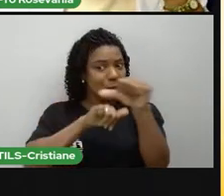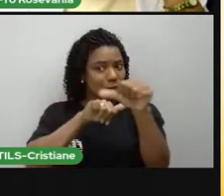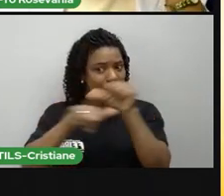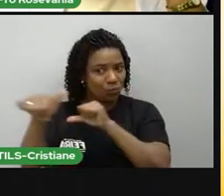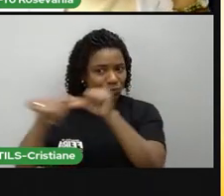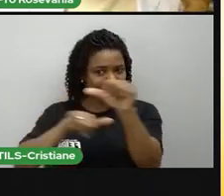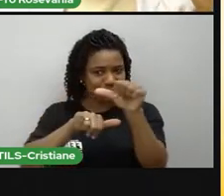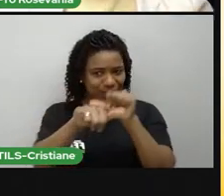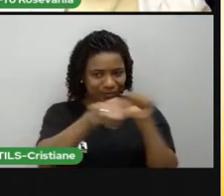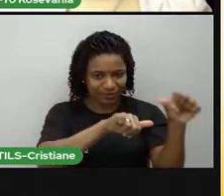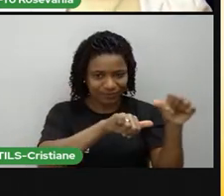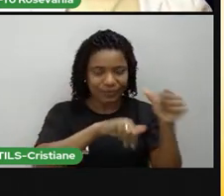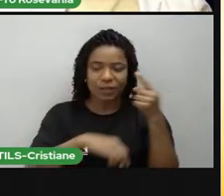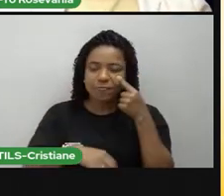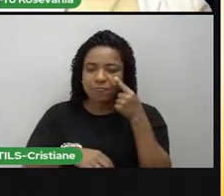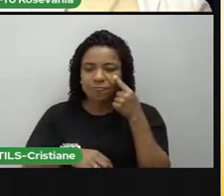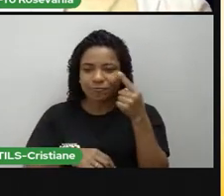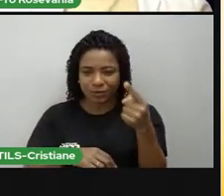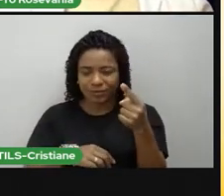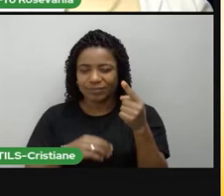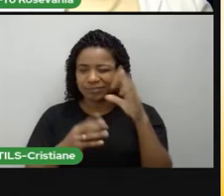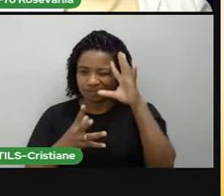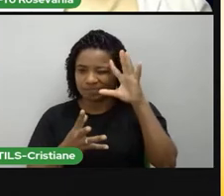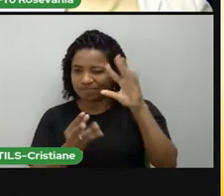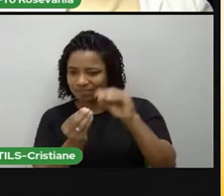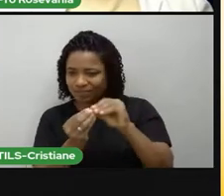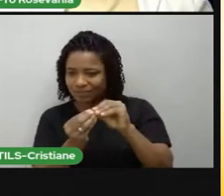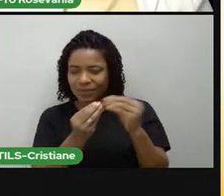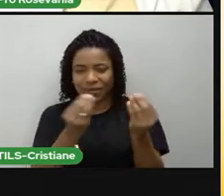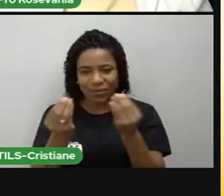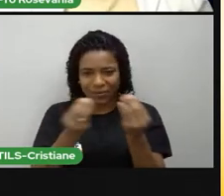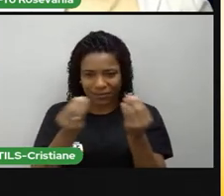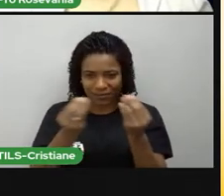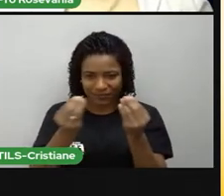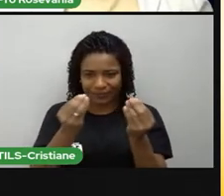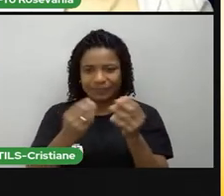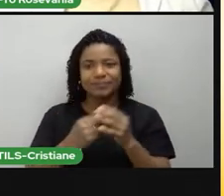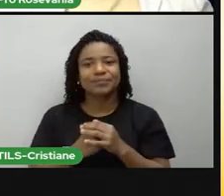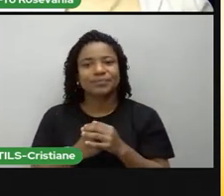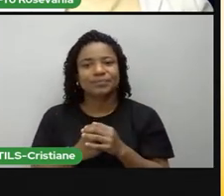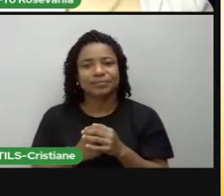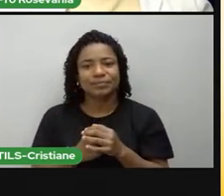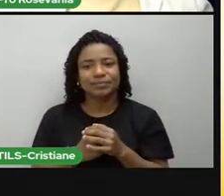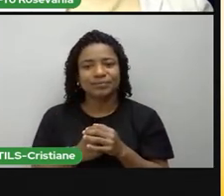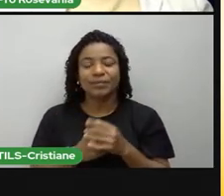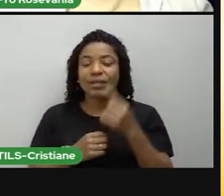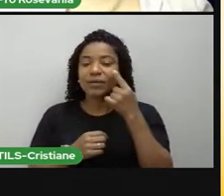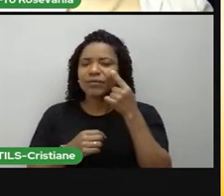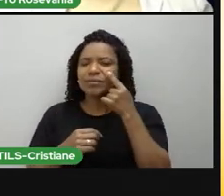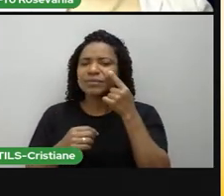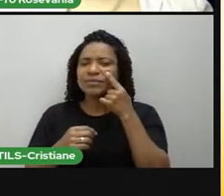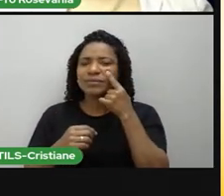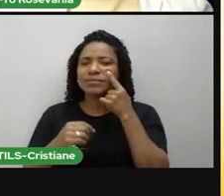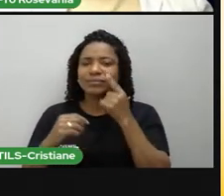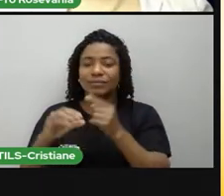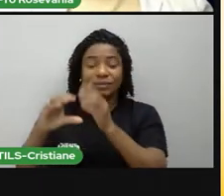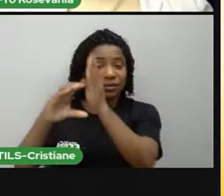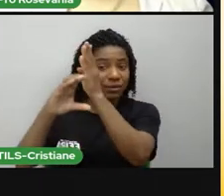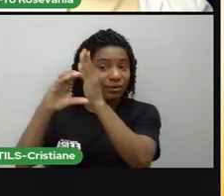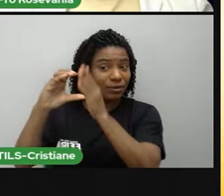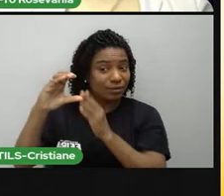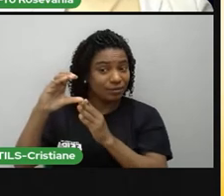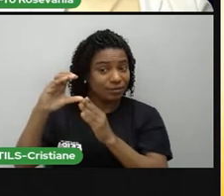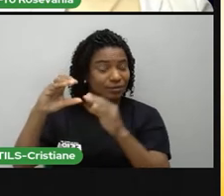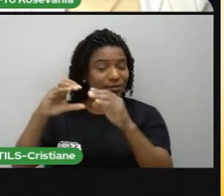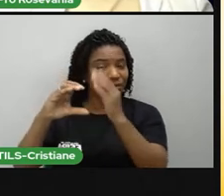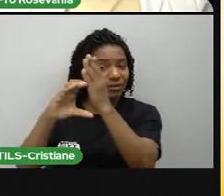detalhadamente, seguindo aí o esqueminha das estações do ano. E eu vou observar a parte de iluminação.